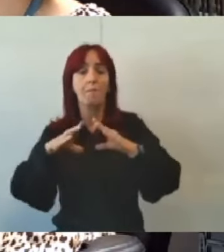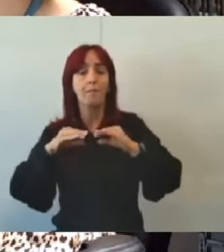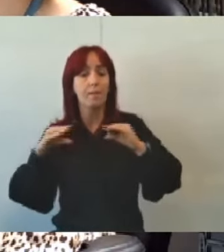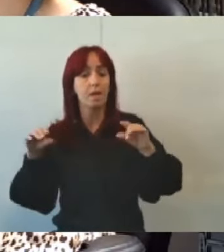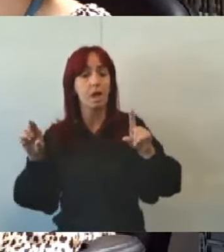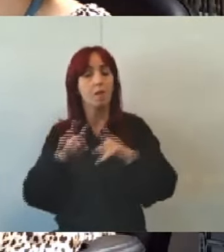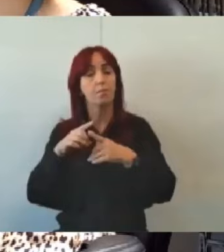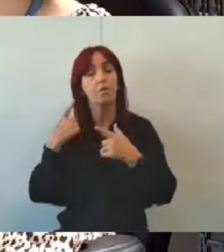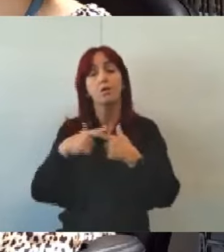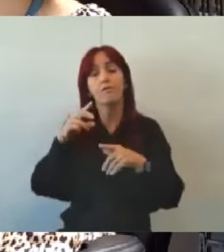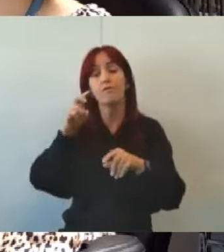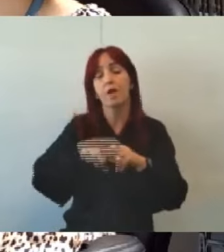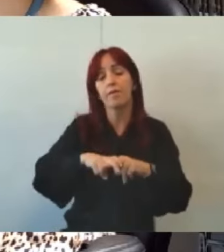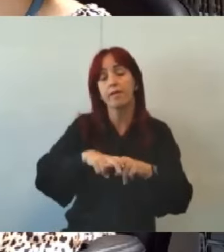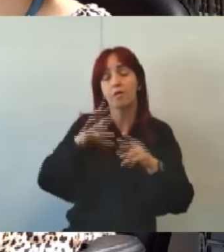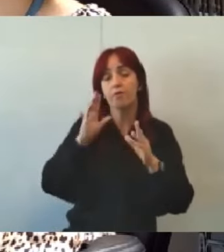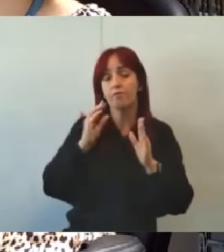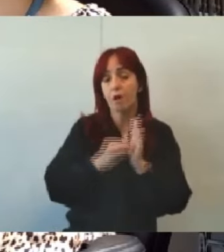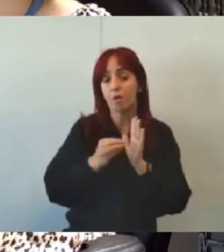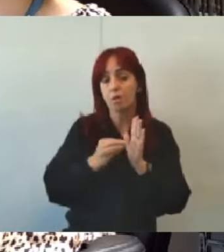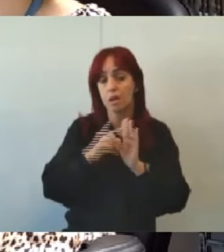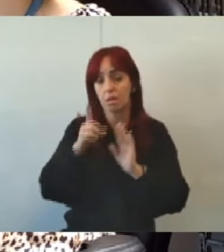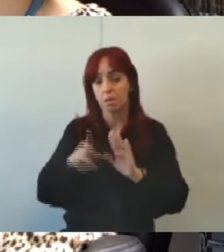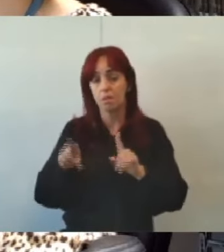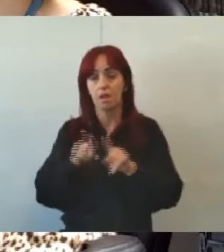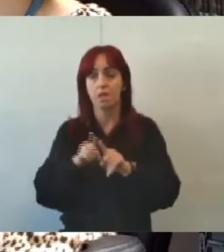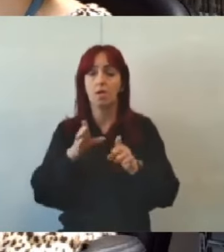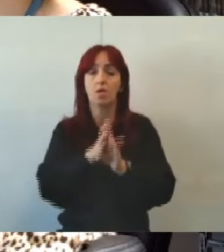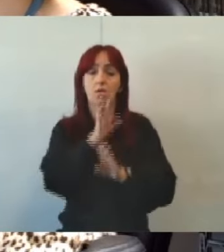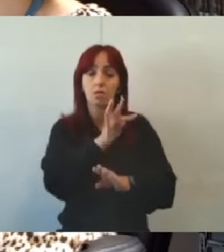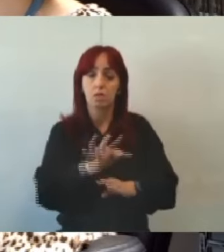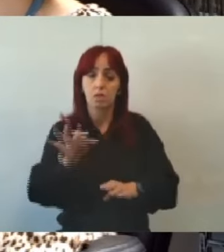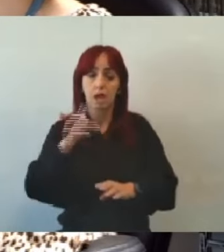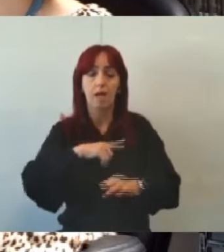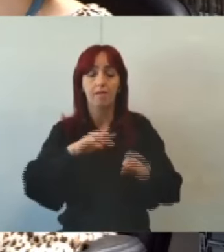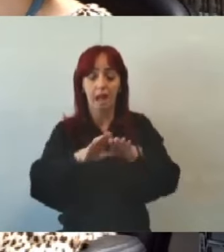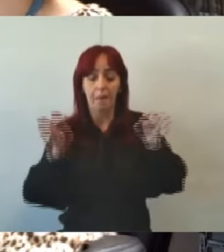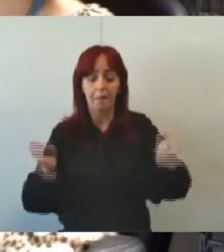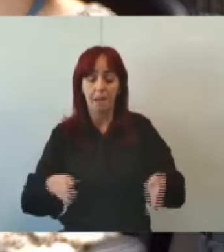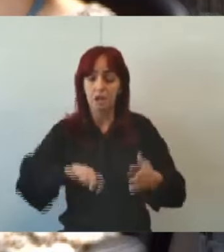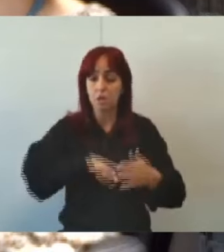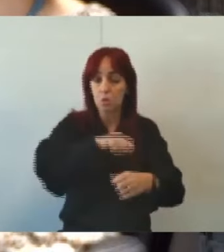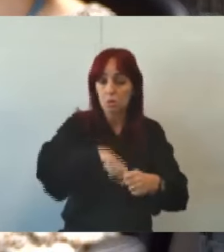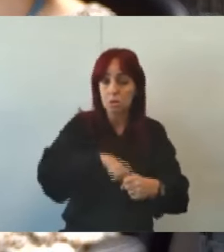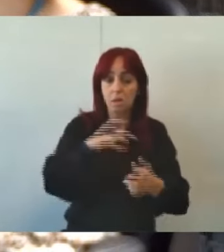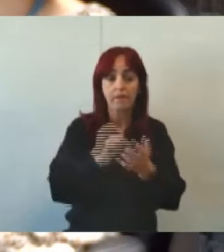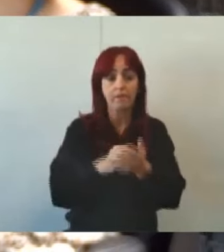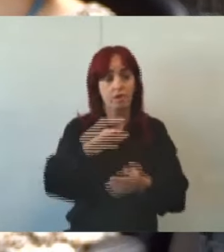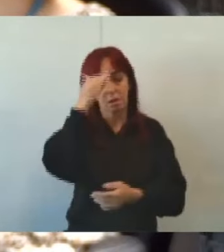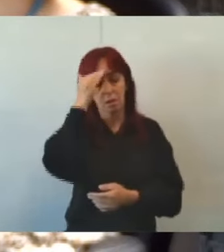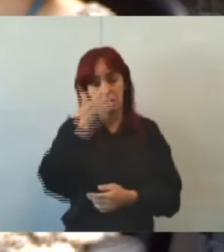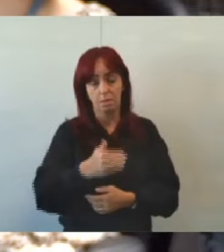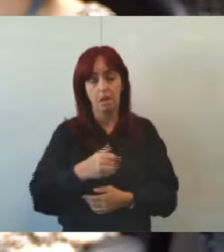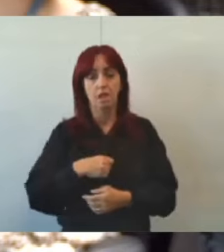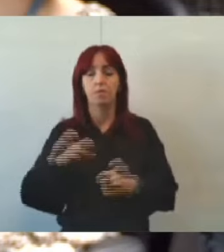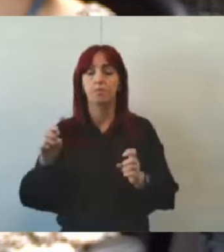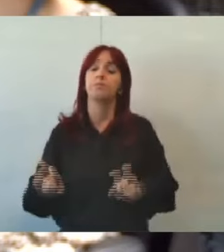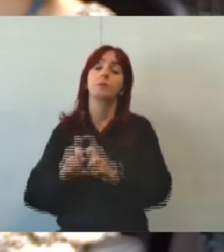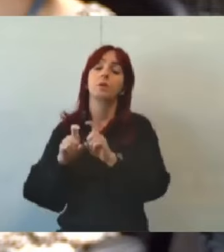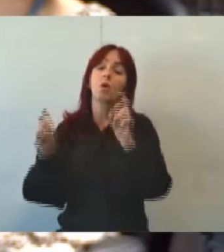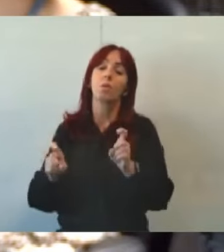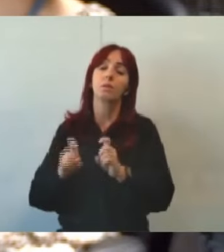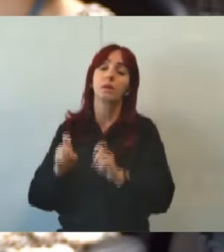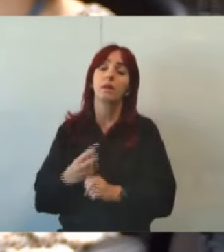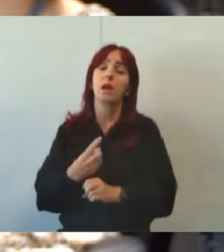de cadeiras conselhos tutelares com mesa de cozinha então foi uma falta de respeito computadores em número mínimo de